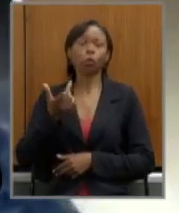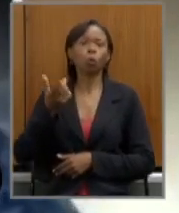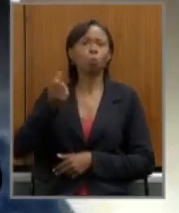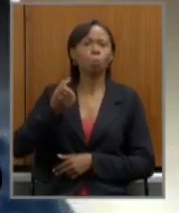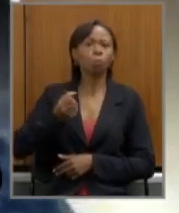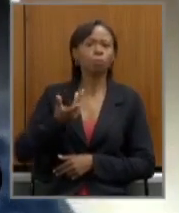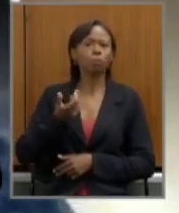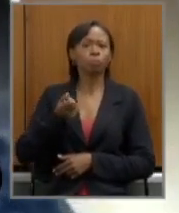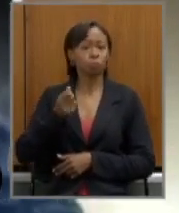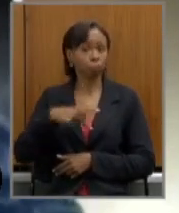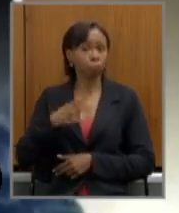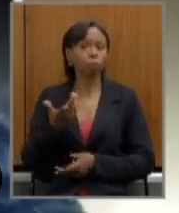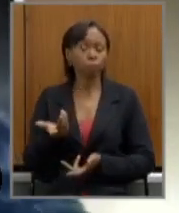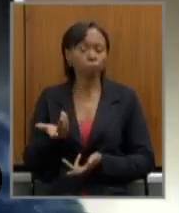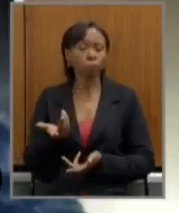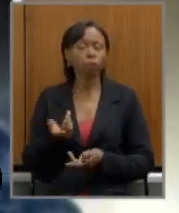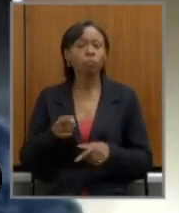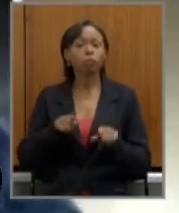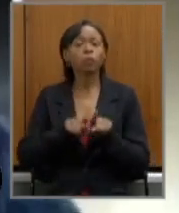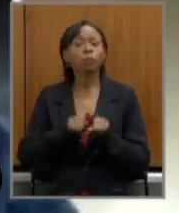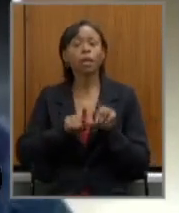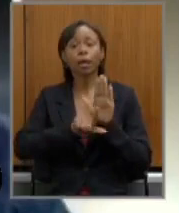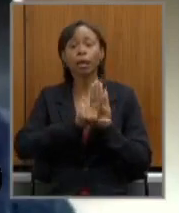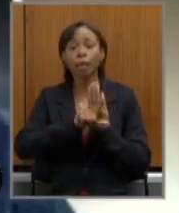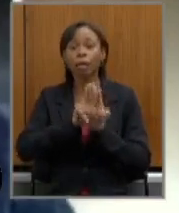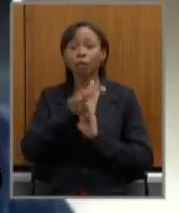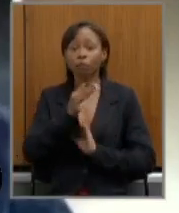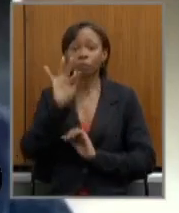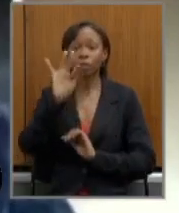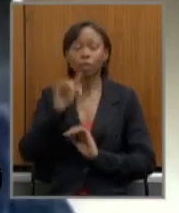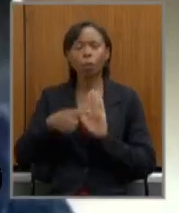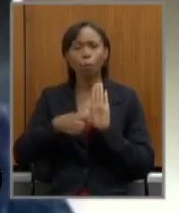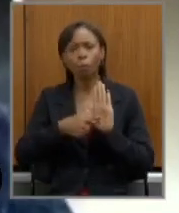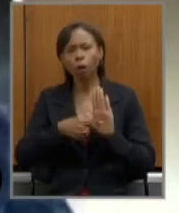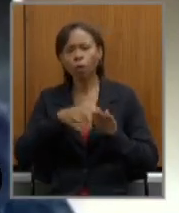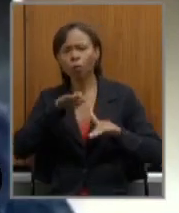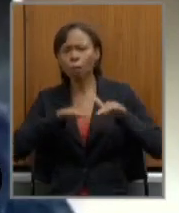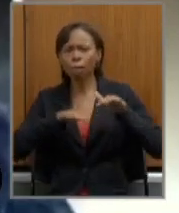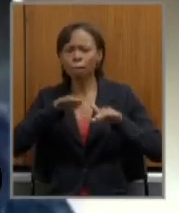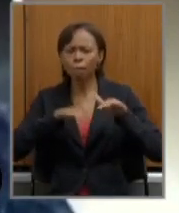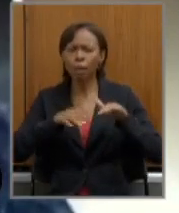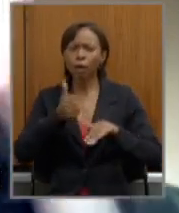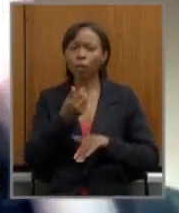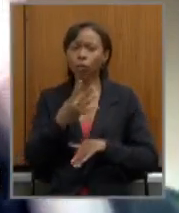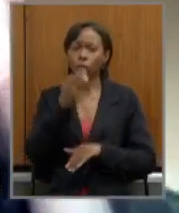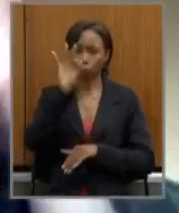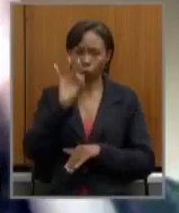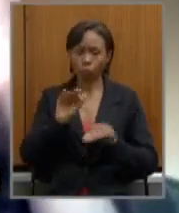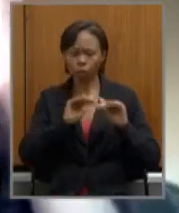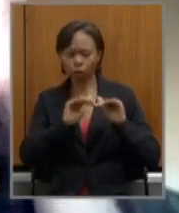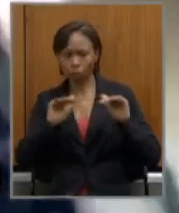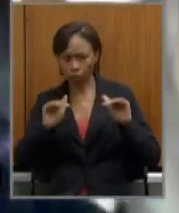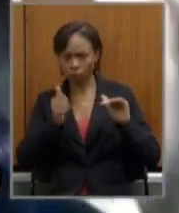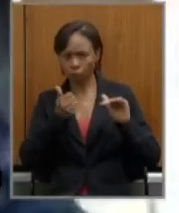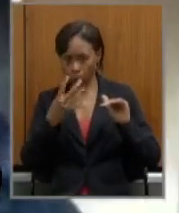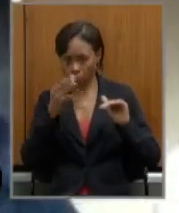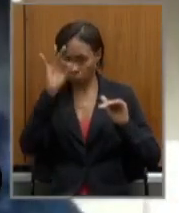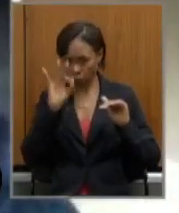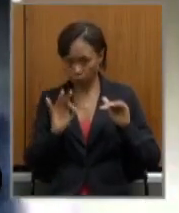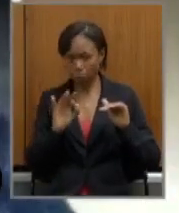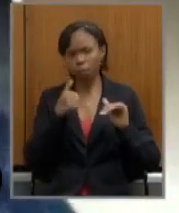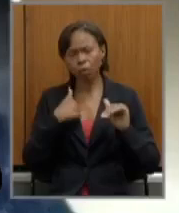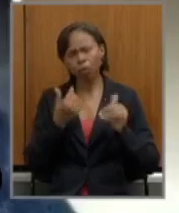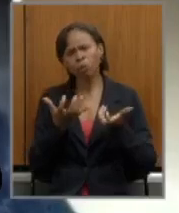a lei federal estabelece uma média de 14% da lei eu gostaria que os